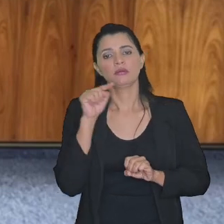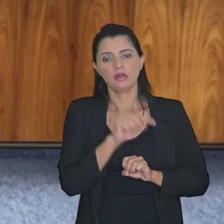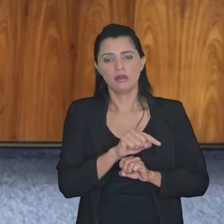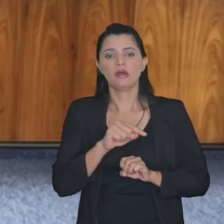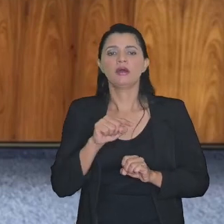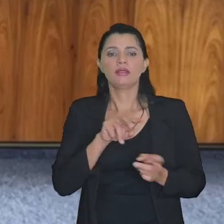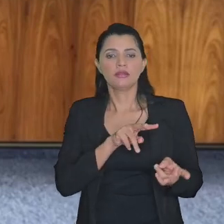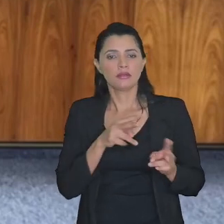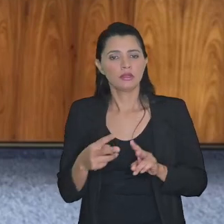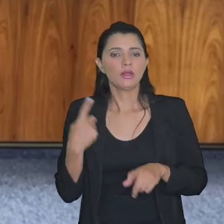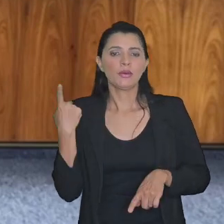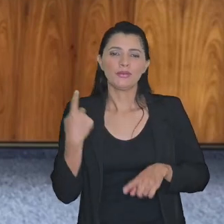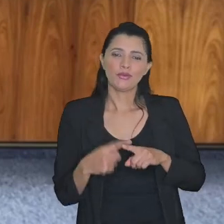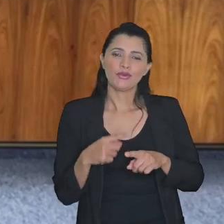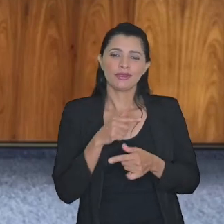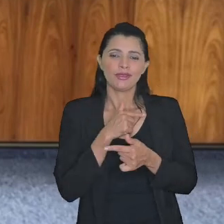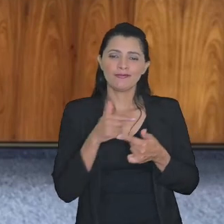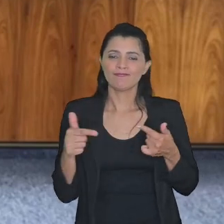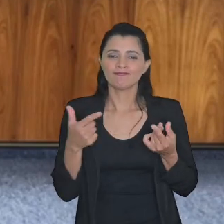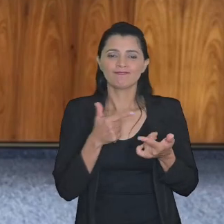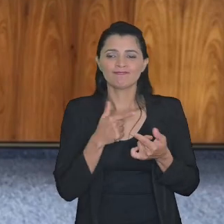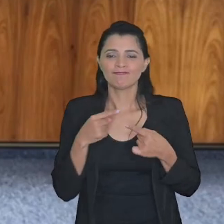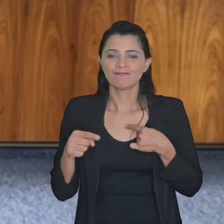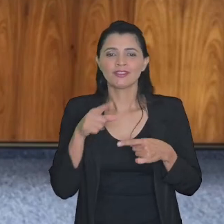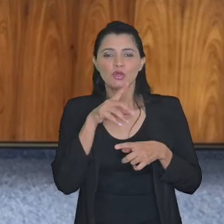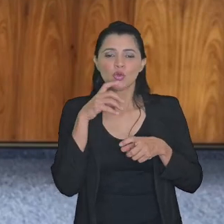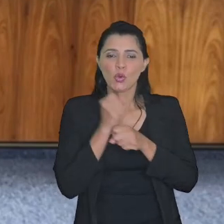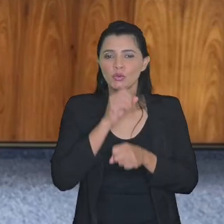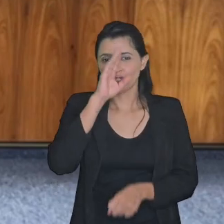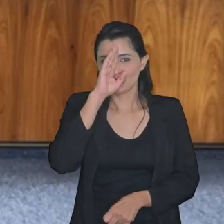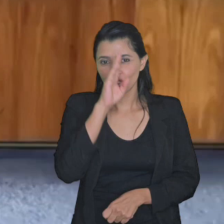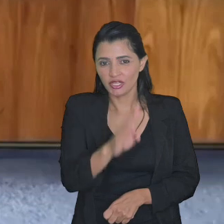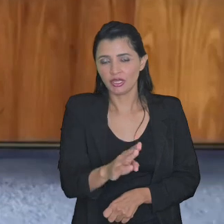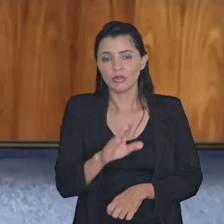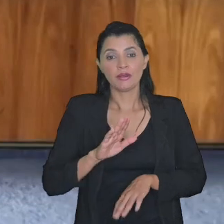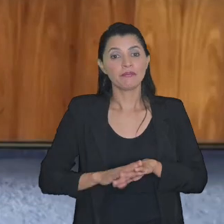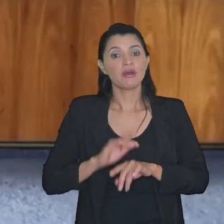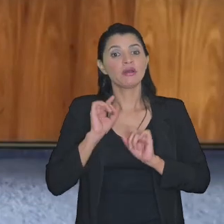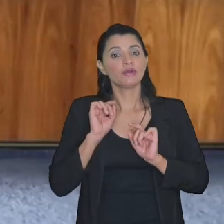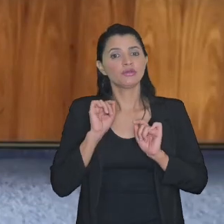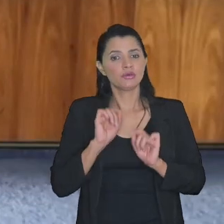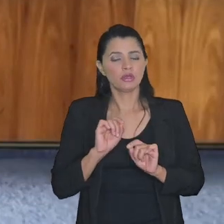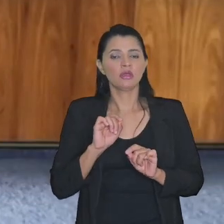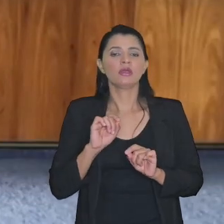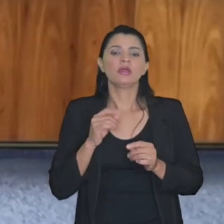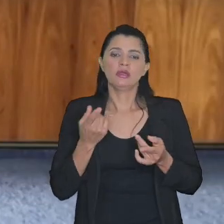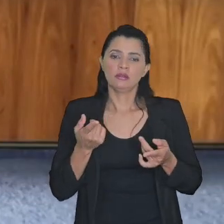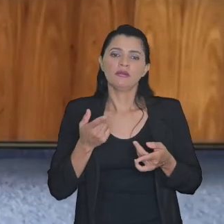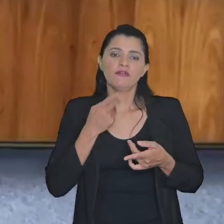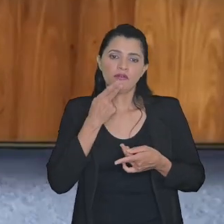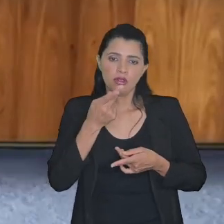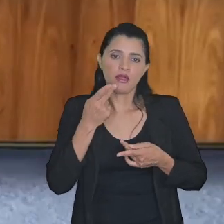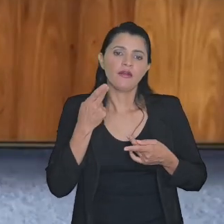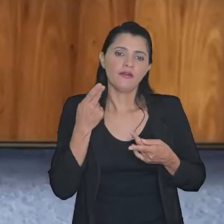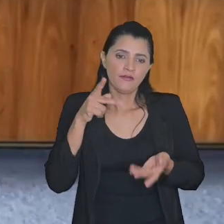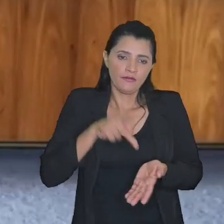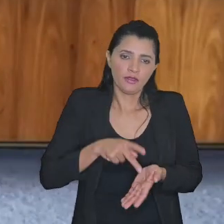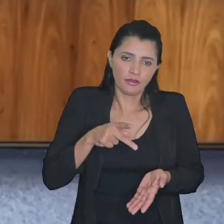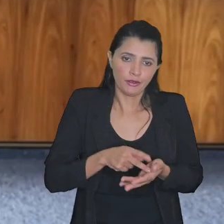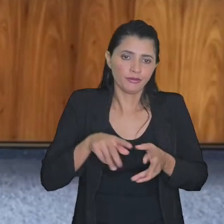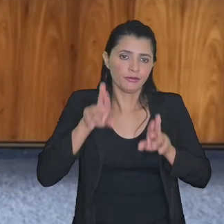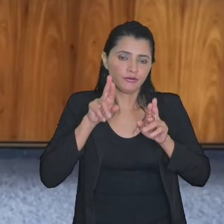transação porque não há um encontro de contas direto e mais do que isso vamos ser também francos as